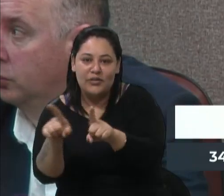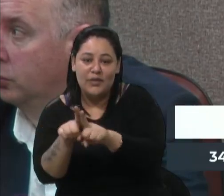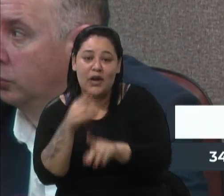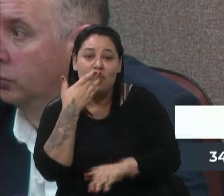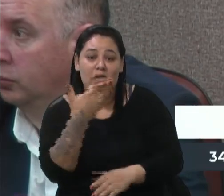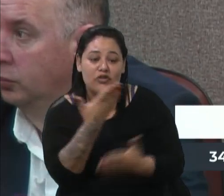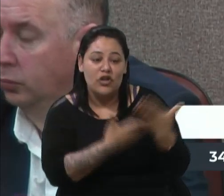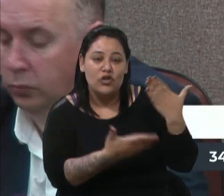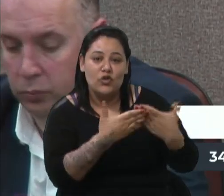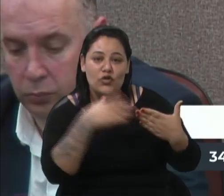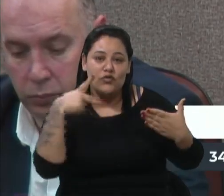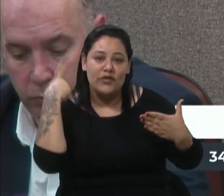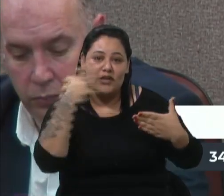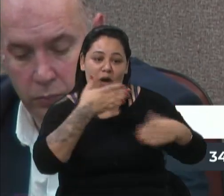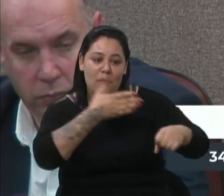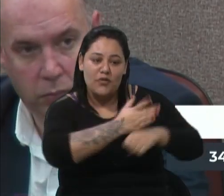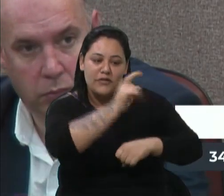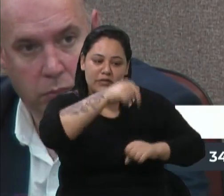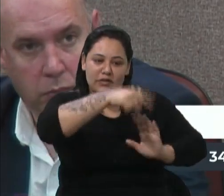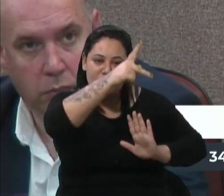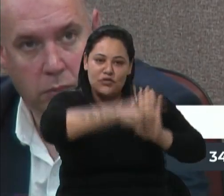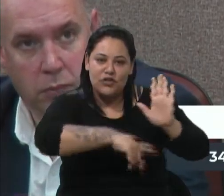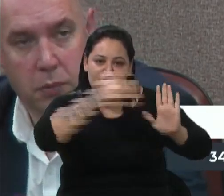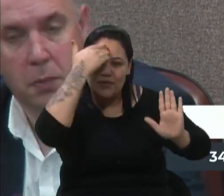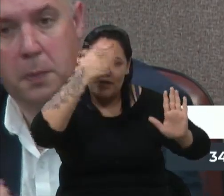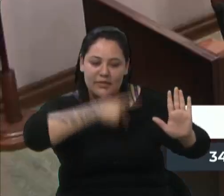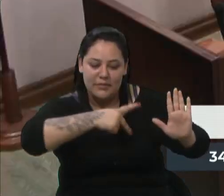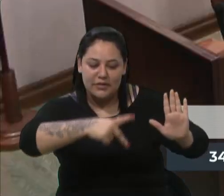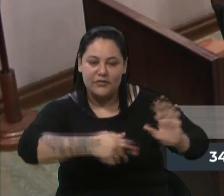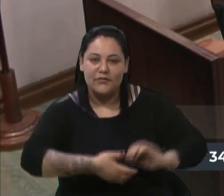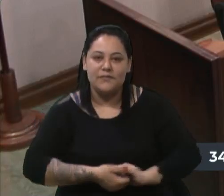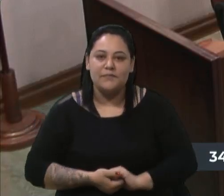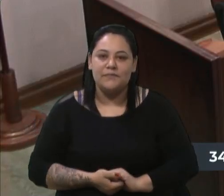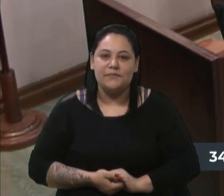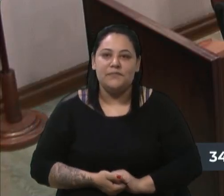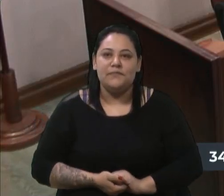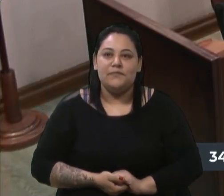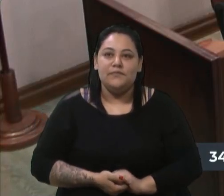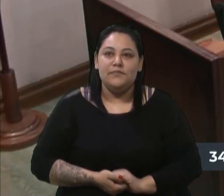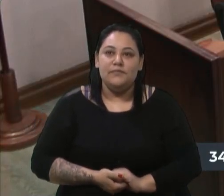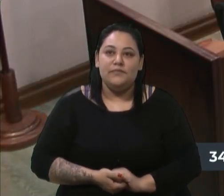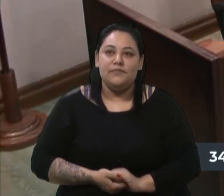pares a aprovação deste projeto. Obrigado, Sr. Presidente. Obrigado.